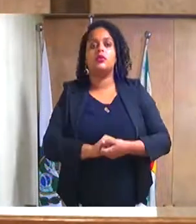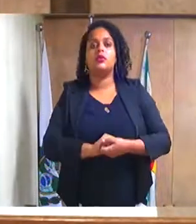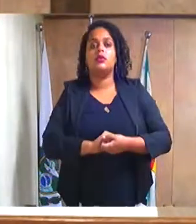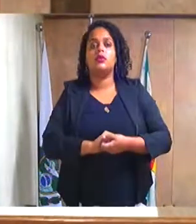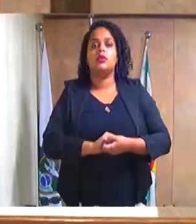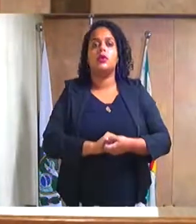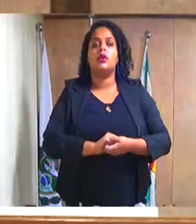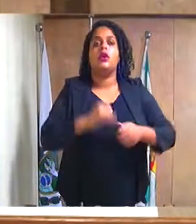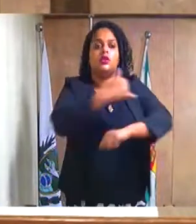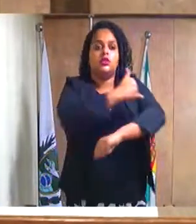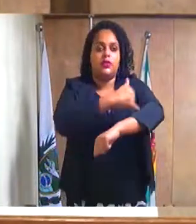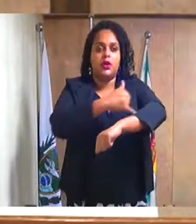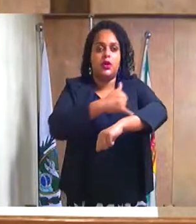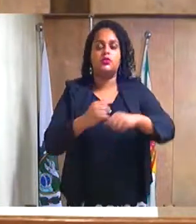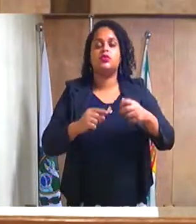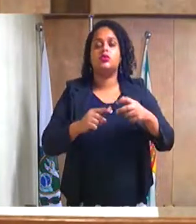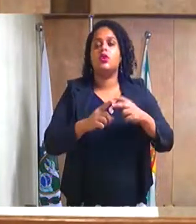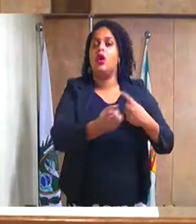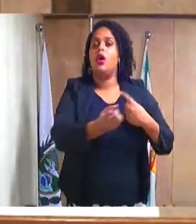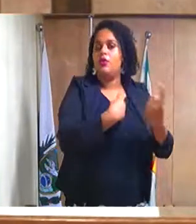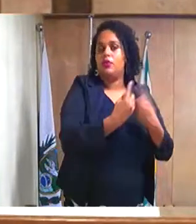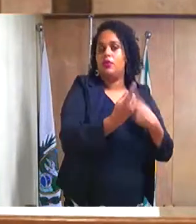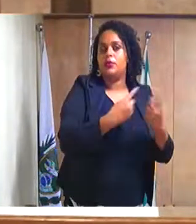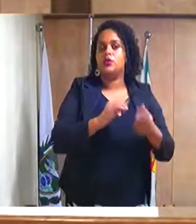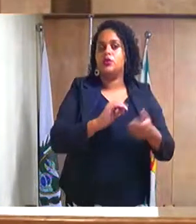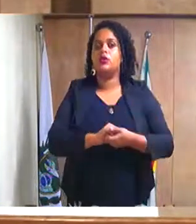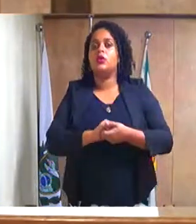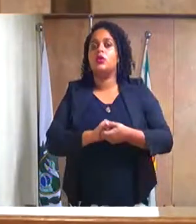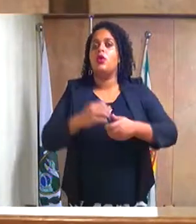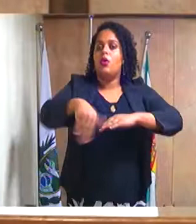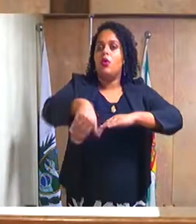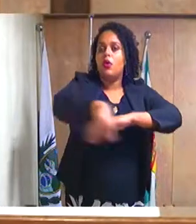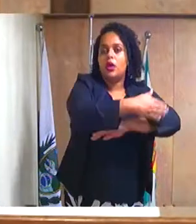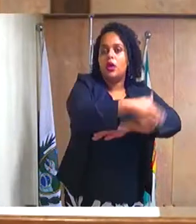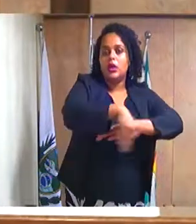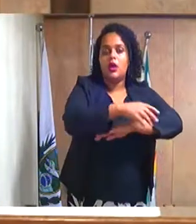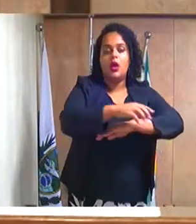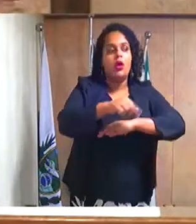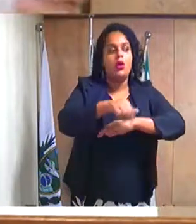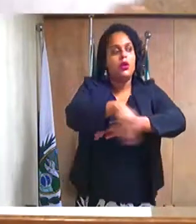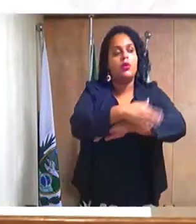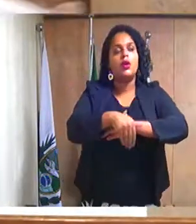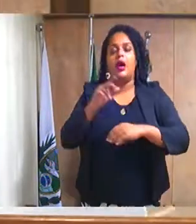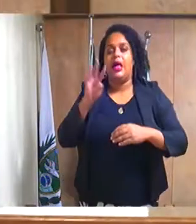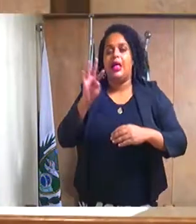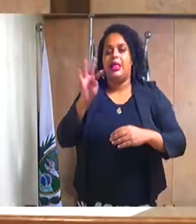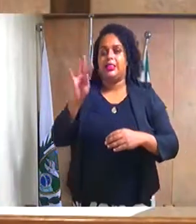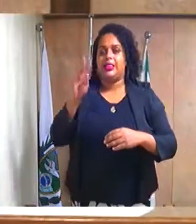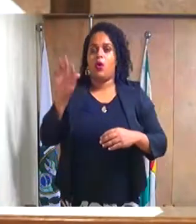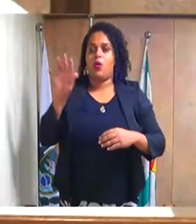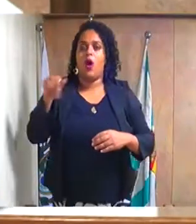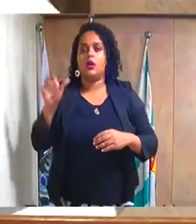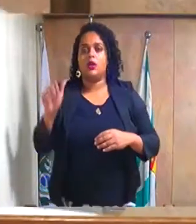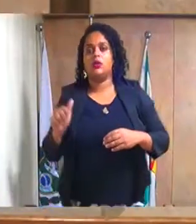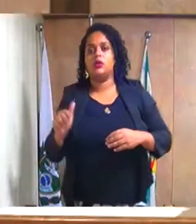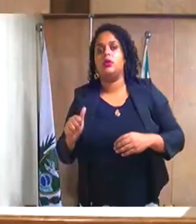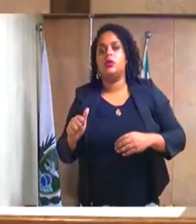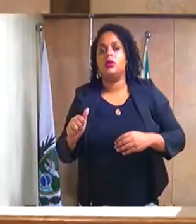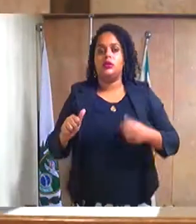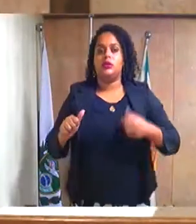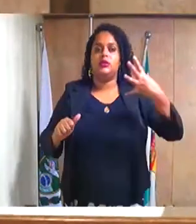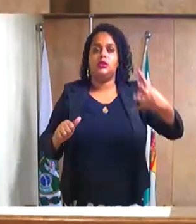recapeamento asfártico da Avenida Automóvel Clube, no trecho entre o Rio Taquara e Parada Angélica, terceiro distrito deste município.